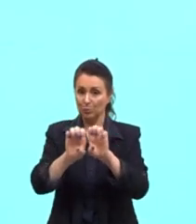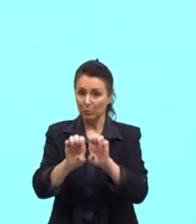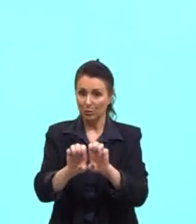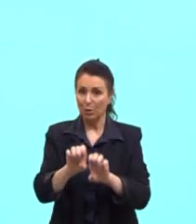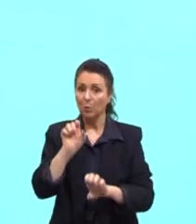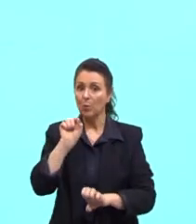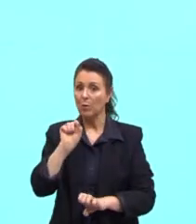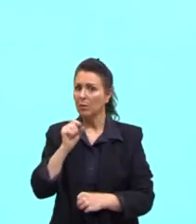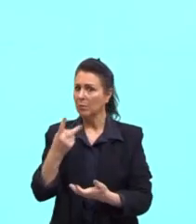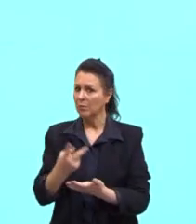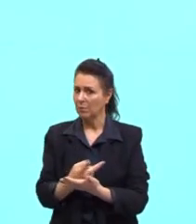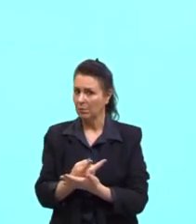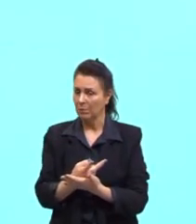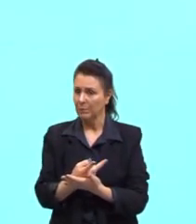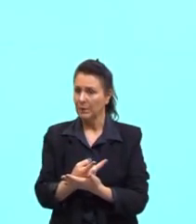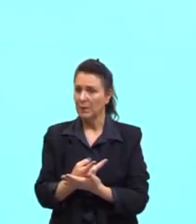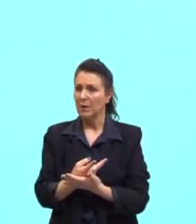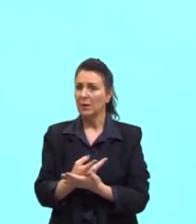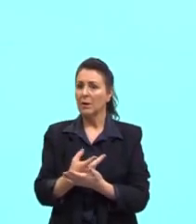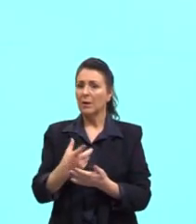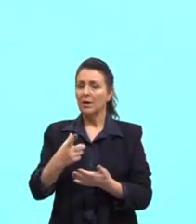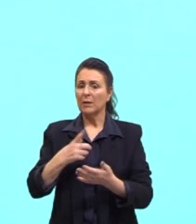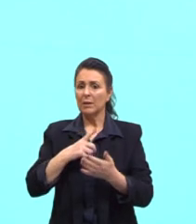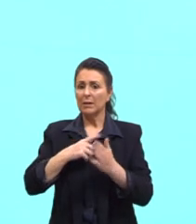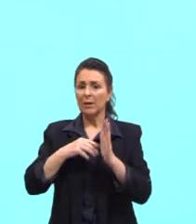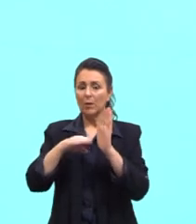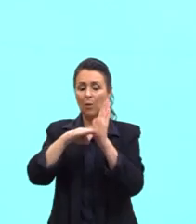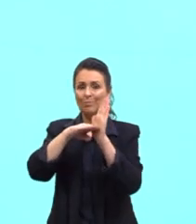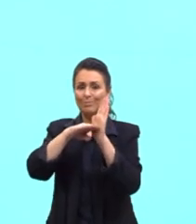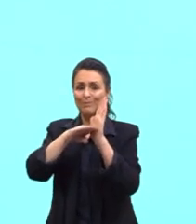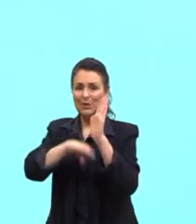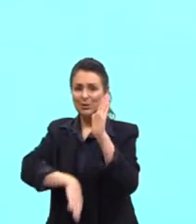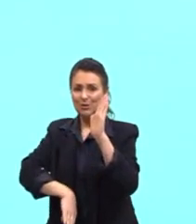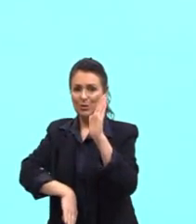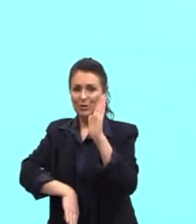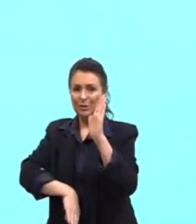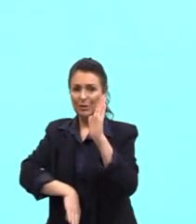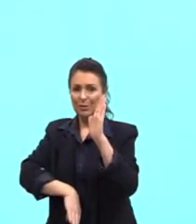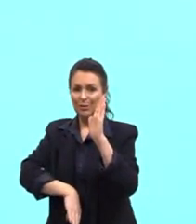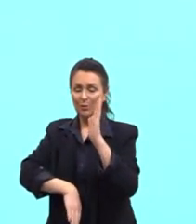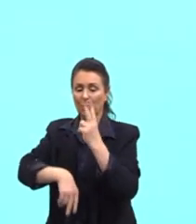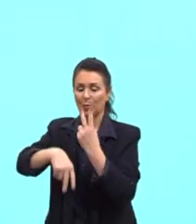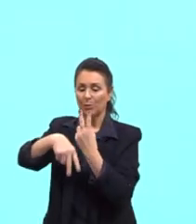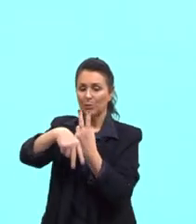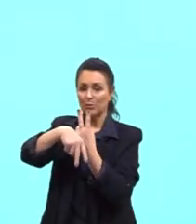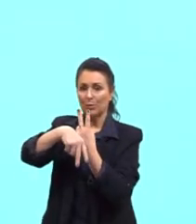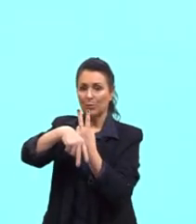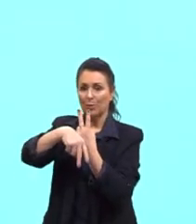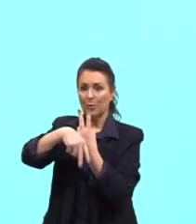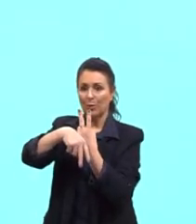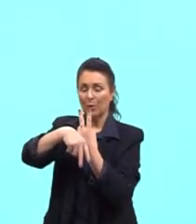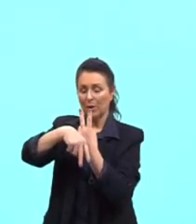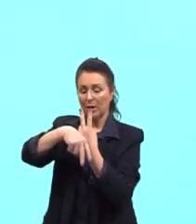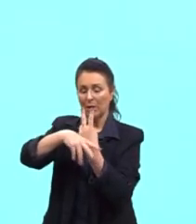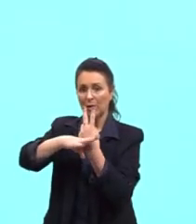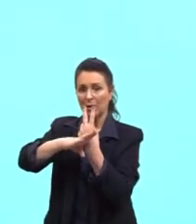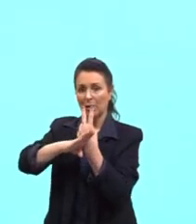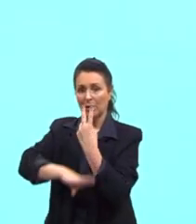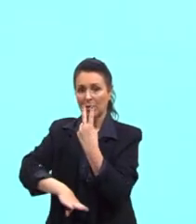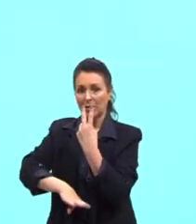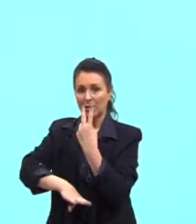o que ocorre? Uma deleção de parte do cromossomo. Deleta, tira.